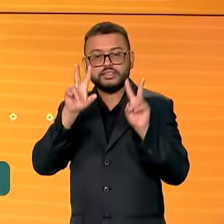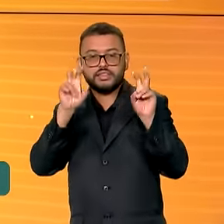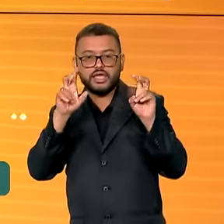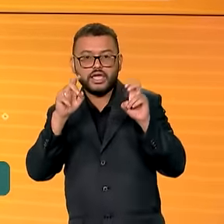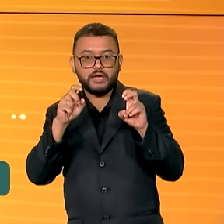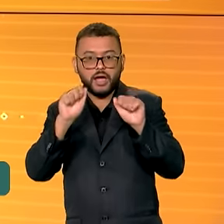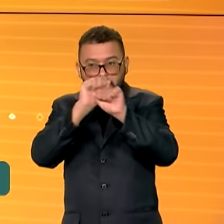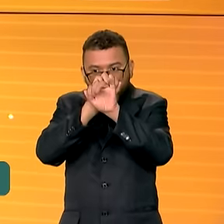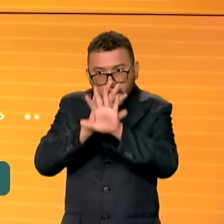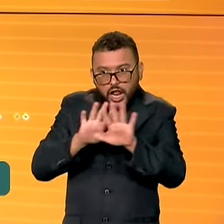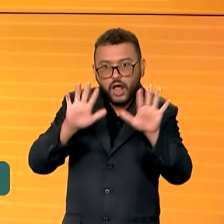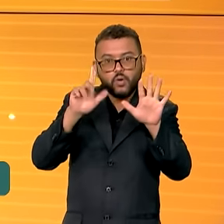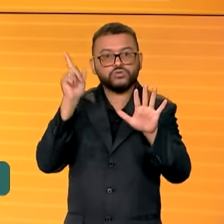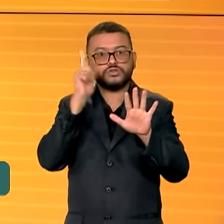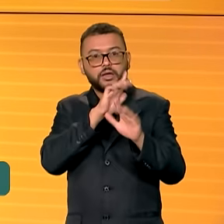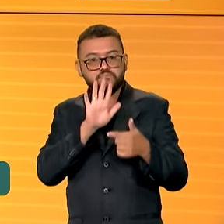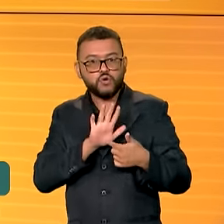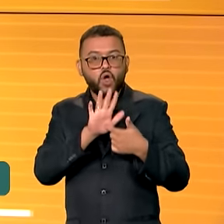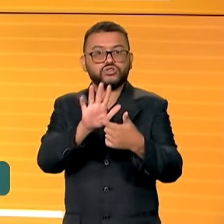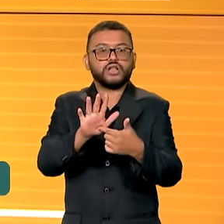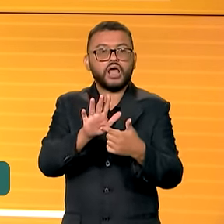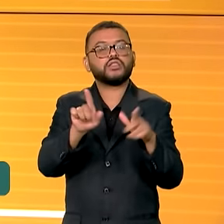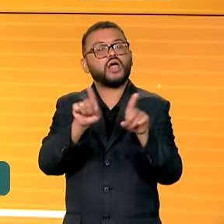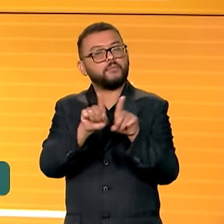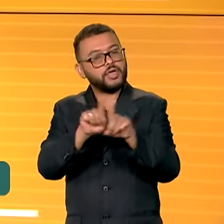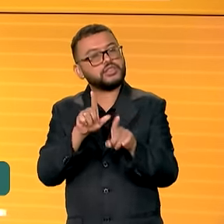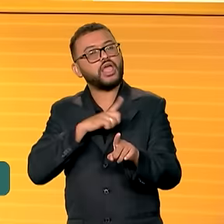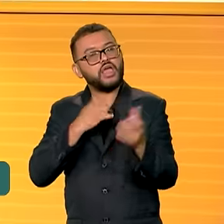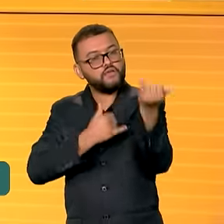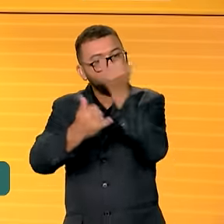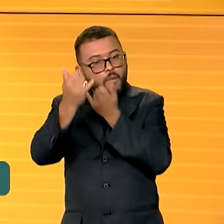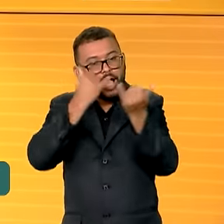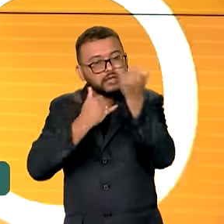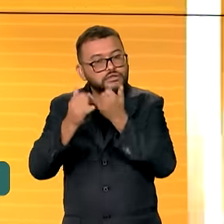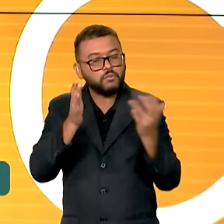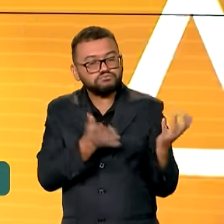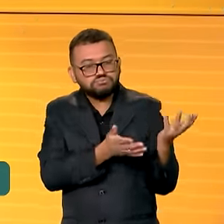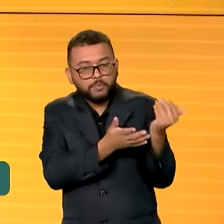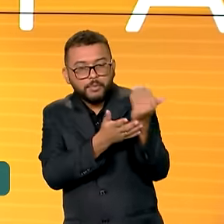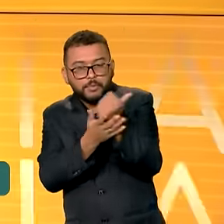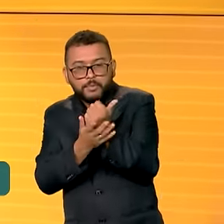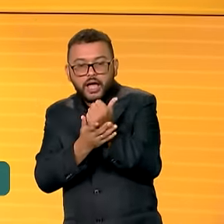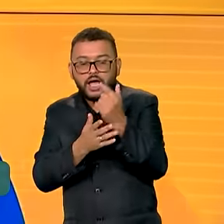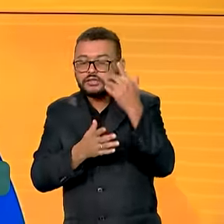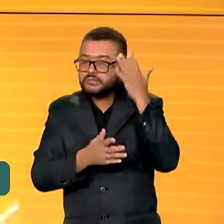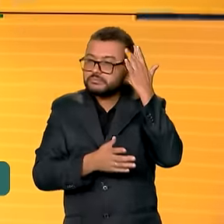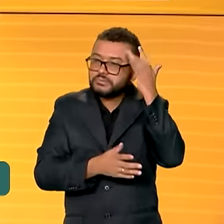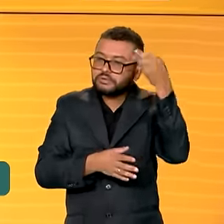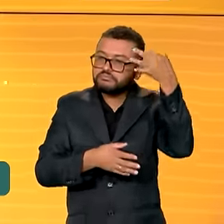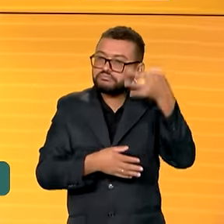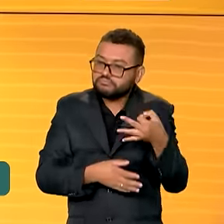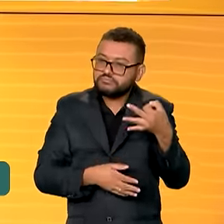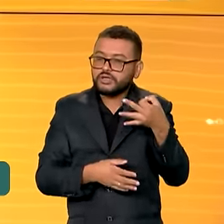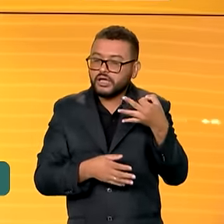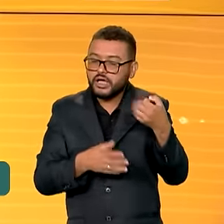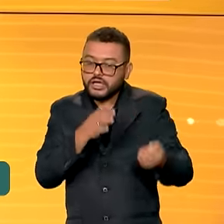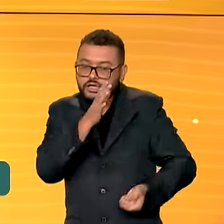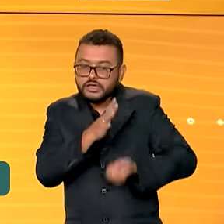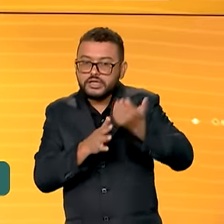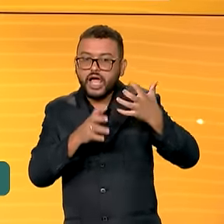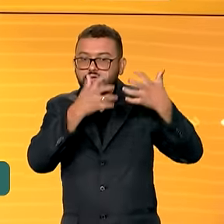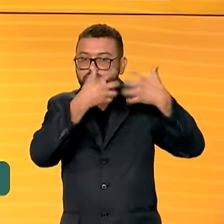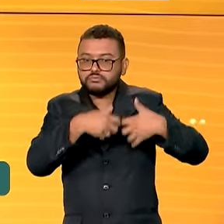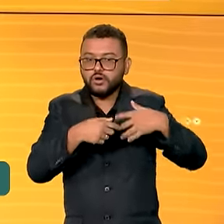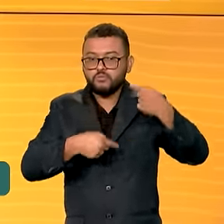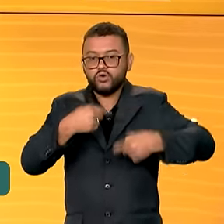transparência o tema, como também ele pode contar com informações relevantes para a tomada de decisões e a elaboração de